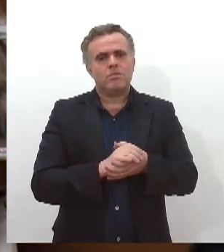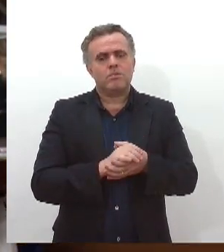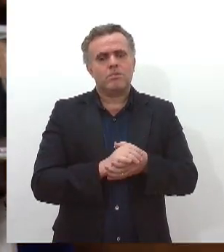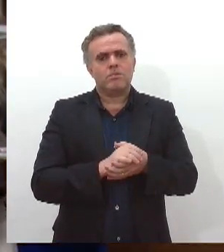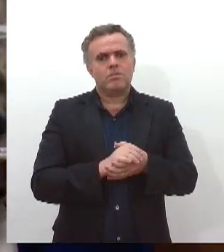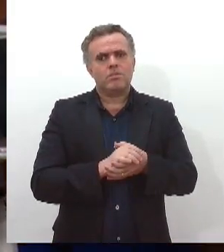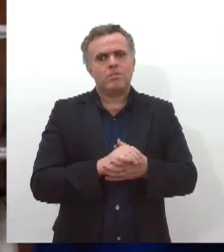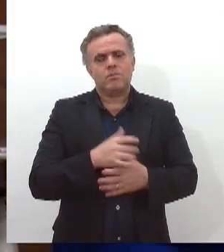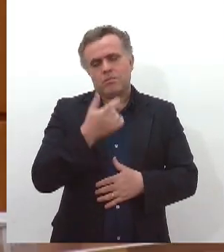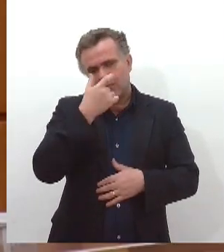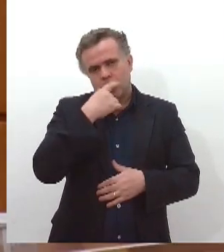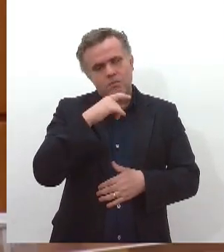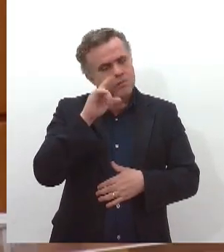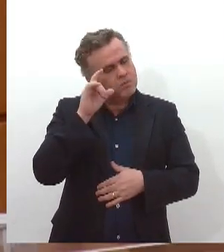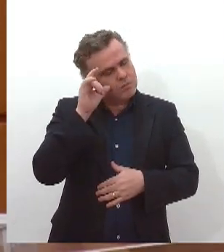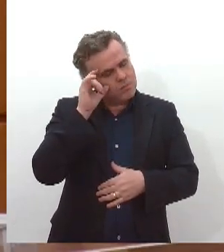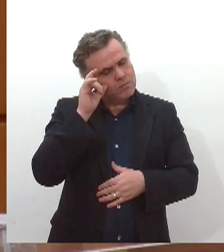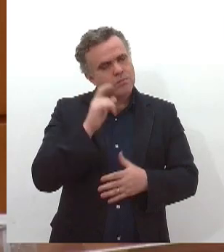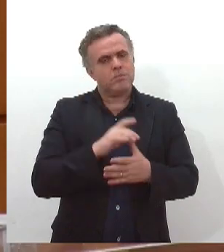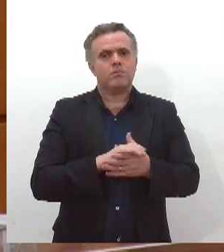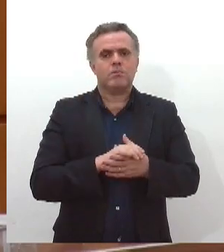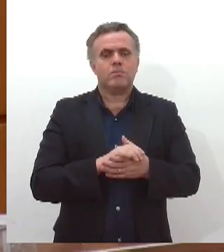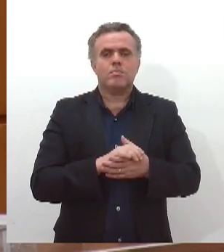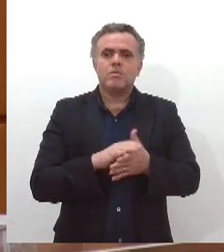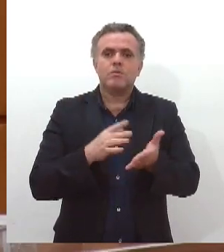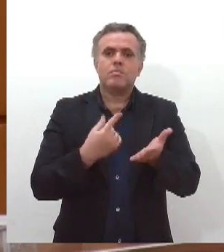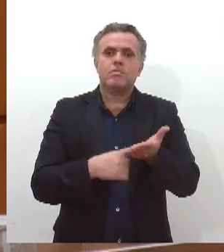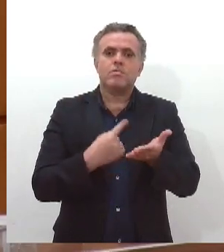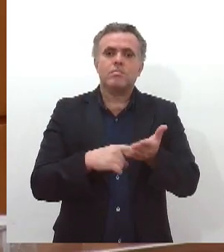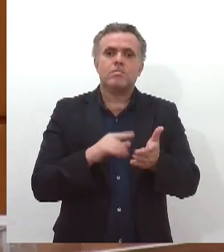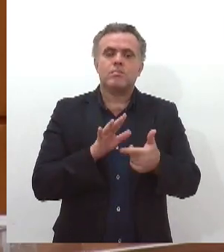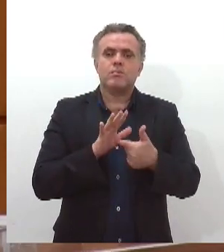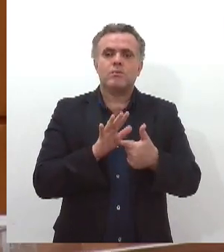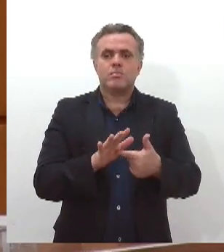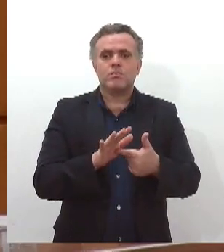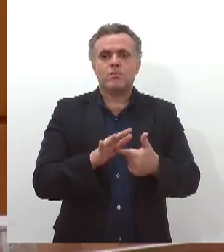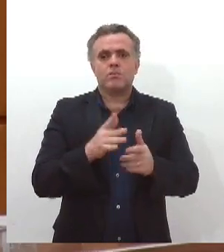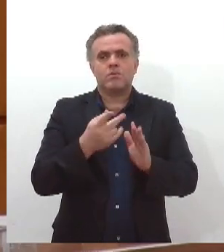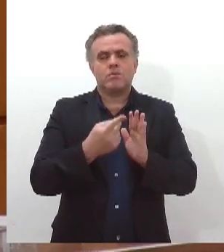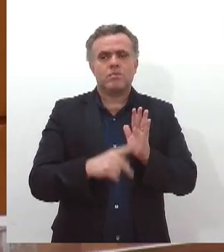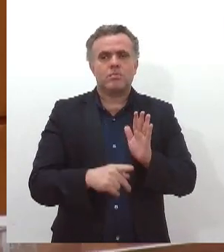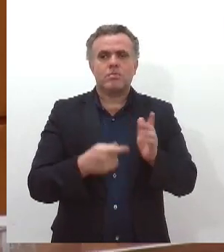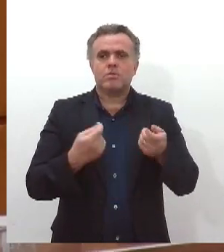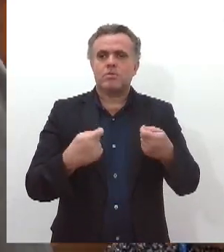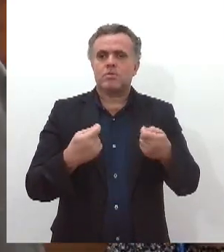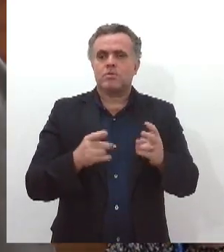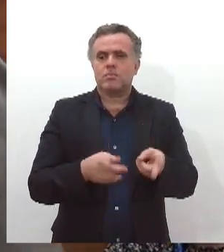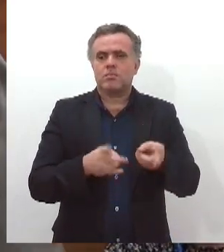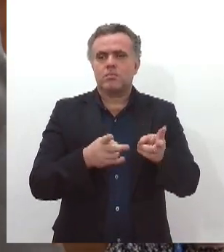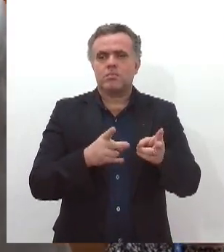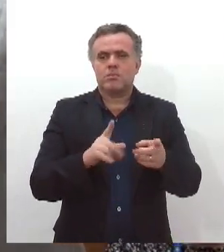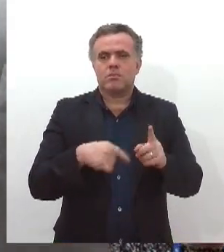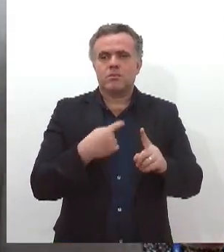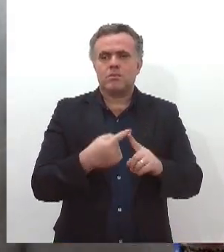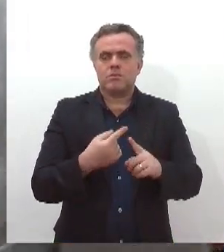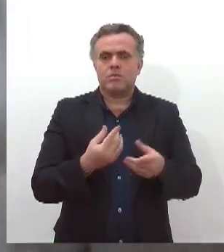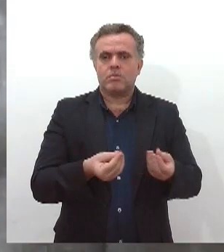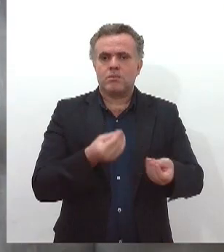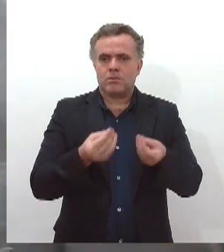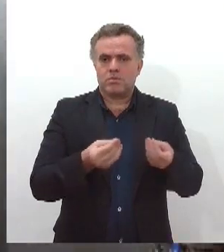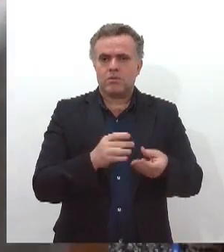favoravelmente à norma, mas ressaltou que os projetos precisam chegar aos deputados com mais antecedência. Uma correção